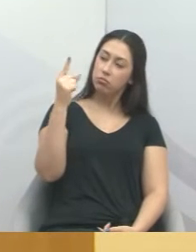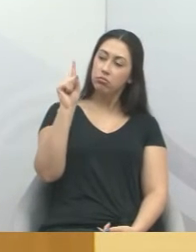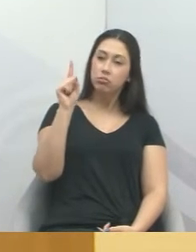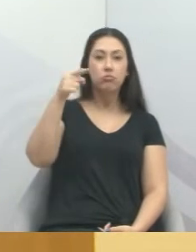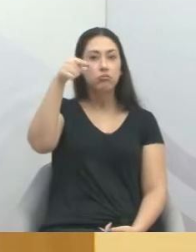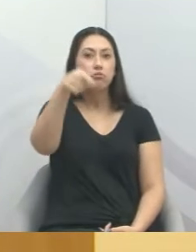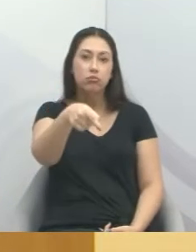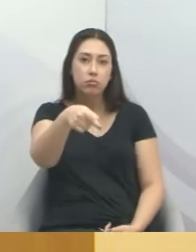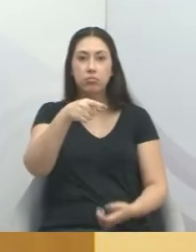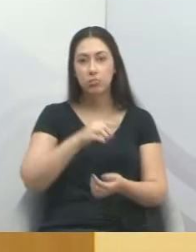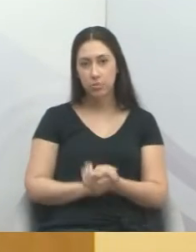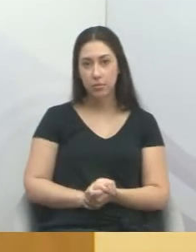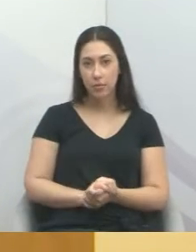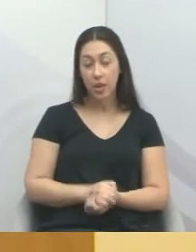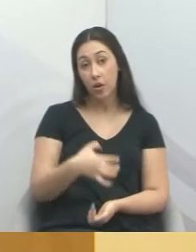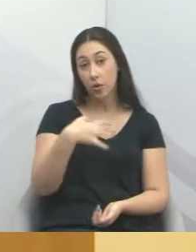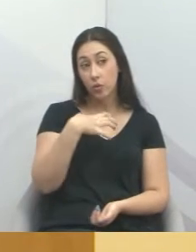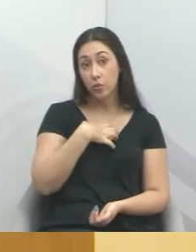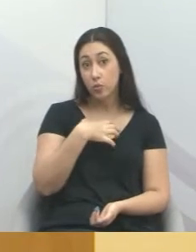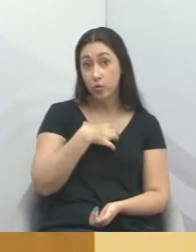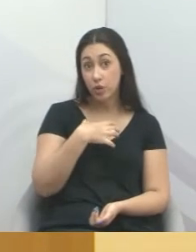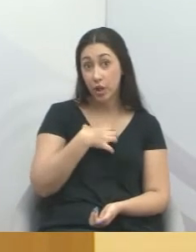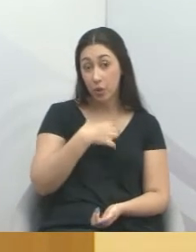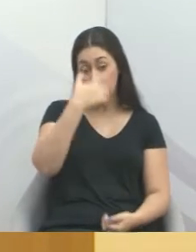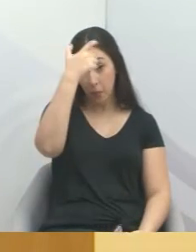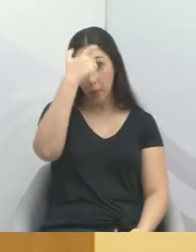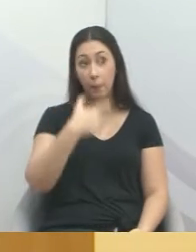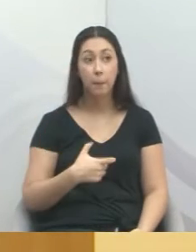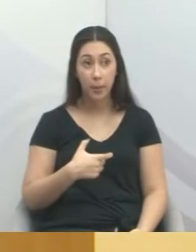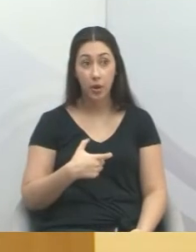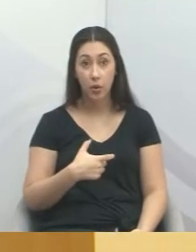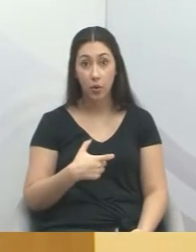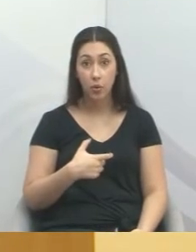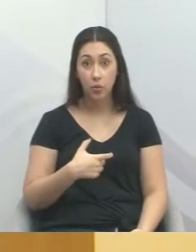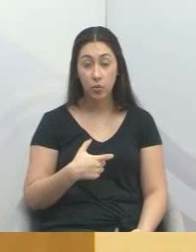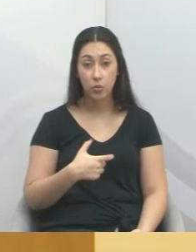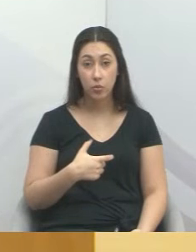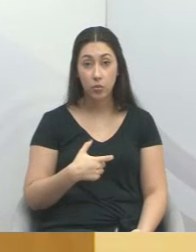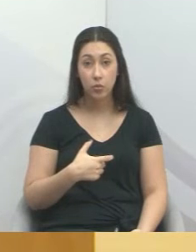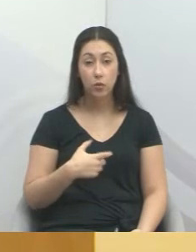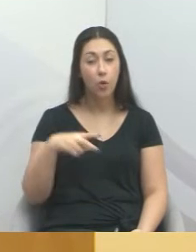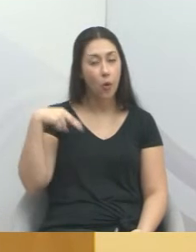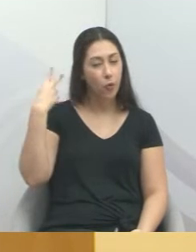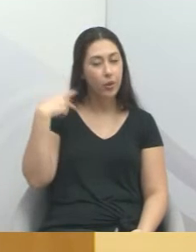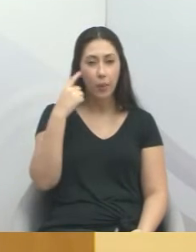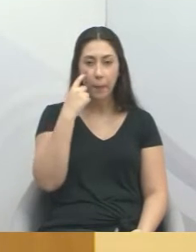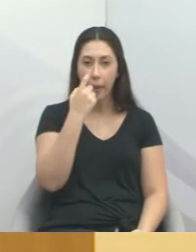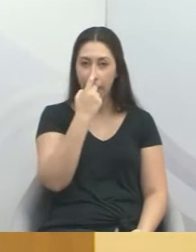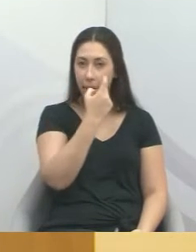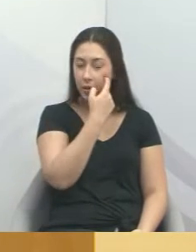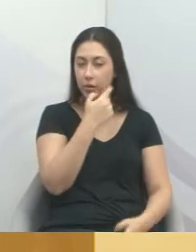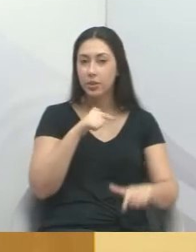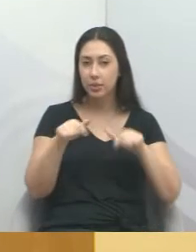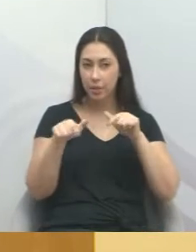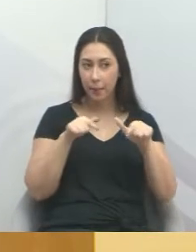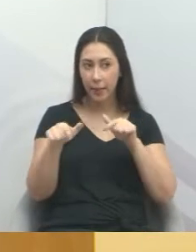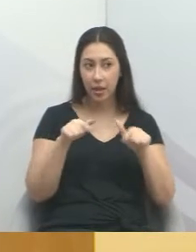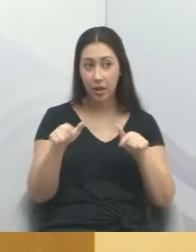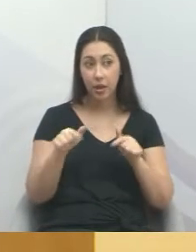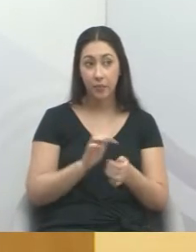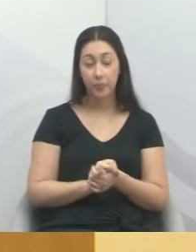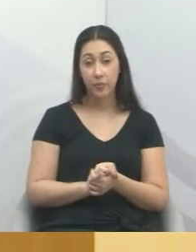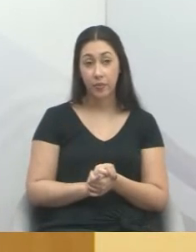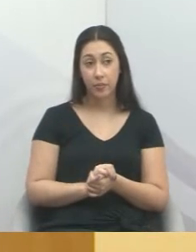Isto é um jeito desse vereador, vereador do Parque Minha Lua trabalhar. Porque eu